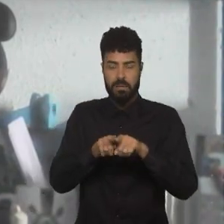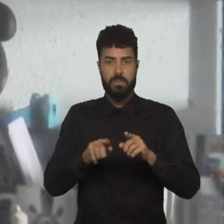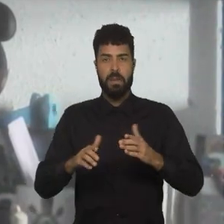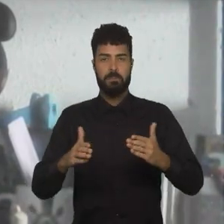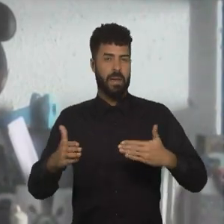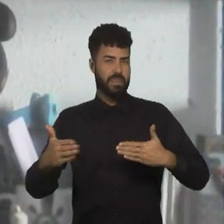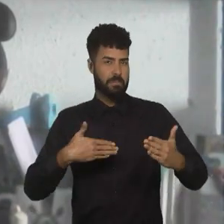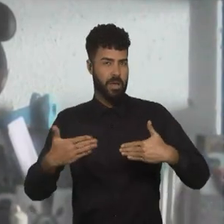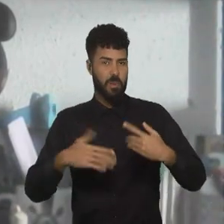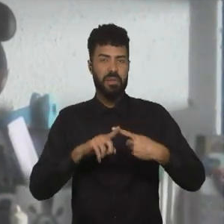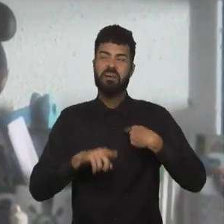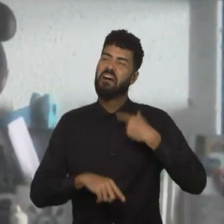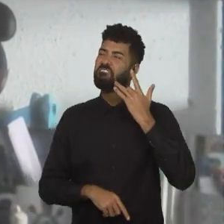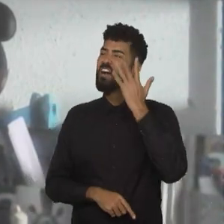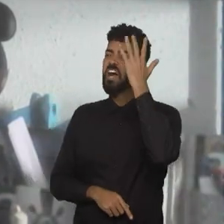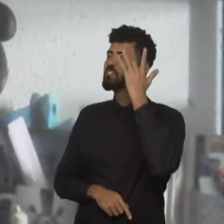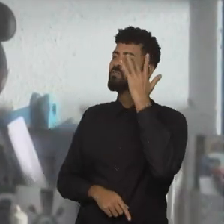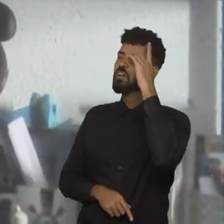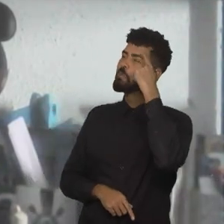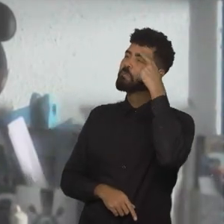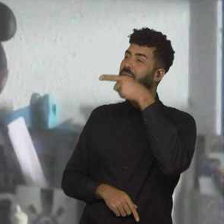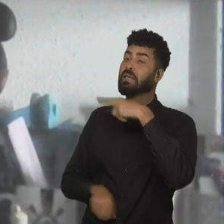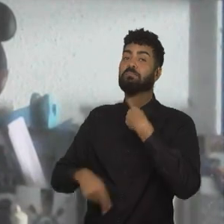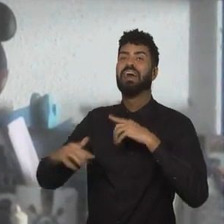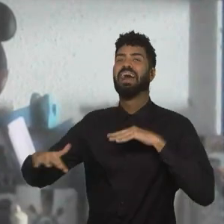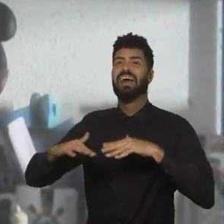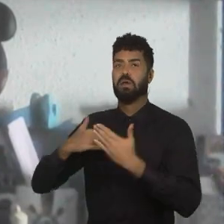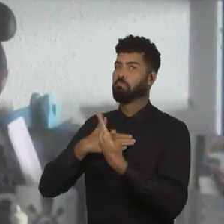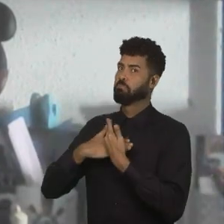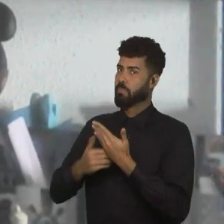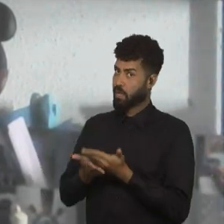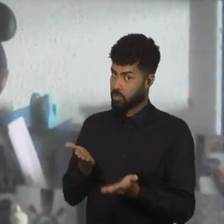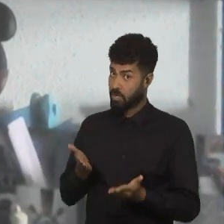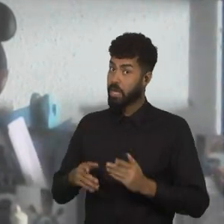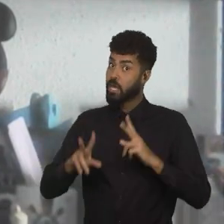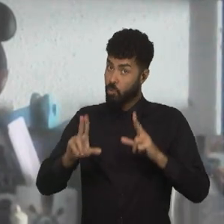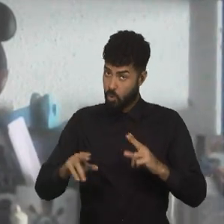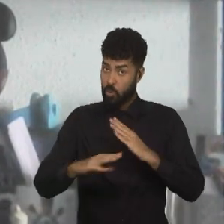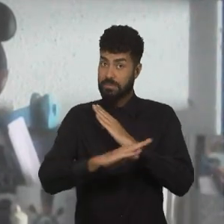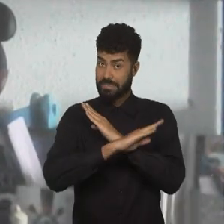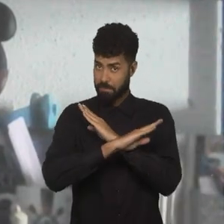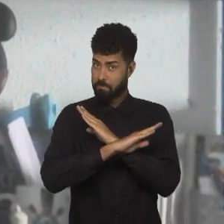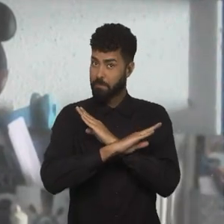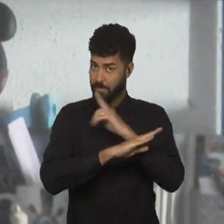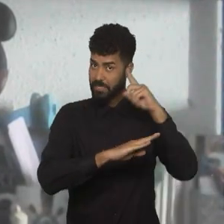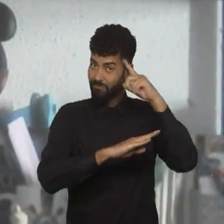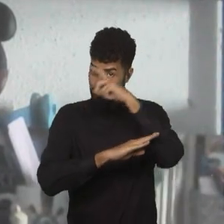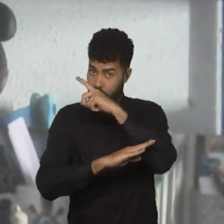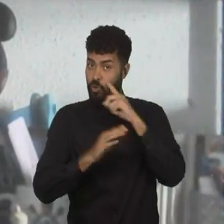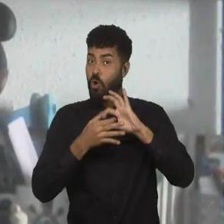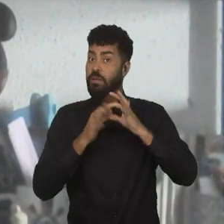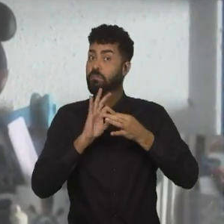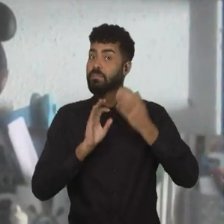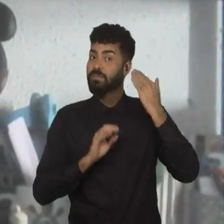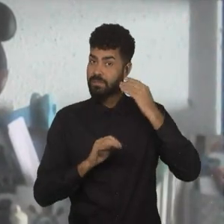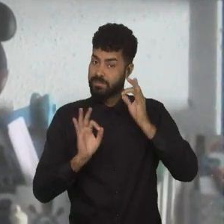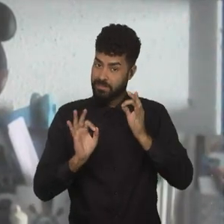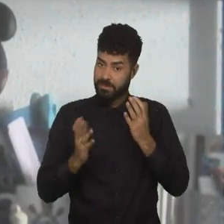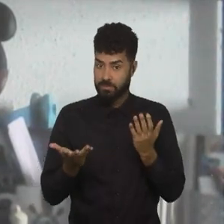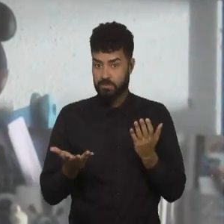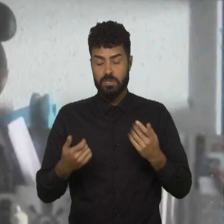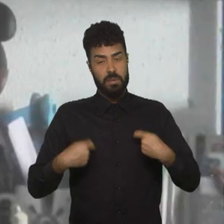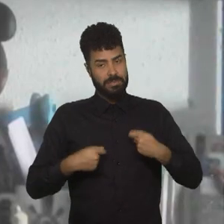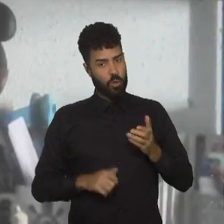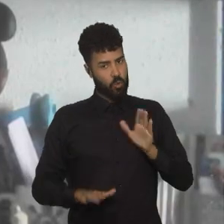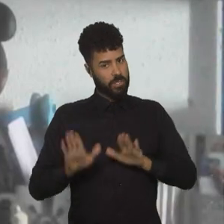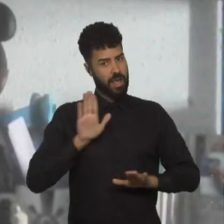Panamá é fácil, Panamá é fácil, vai lá e perde, a gente já sabe isso da Zâmbia, uma dificuldade para se ganhar da Zâmbia nas Olimpíadas, né, então, a gente tem